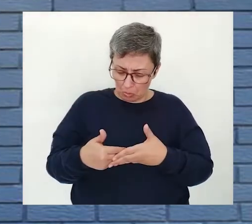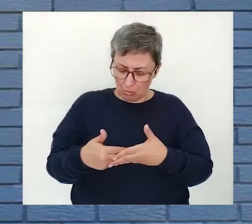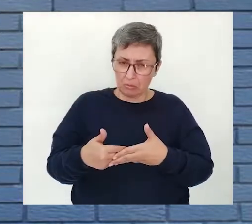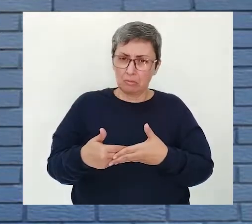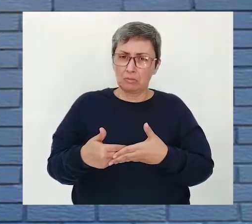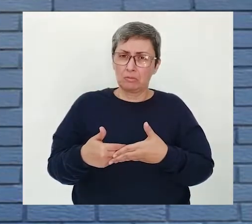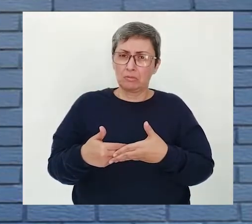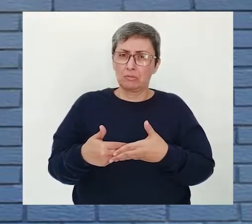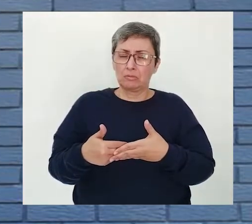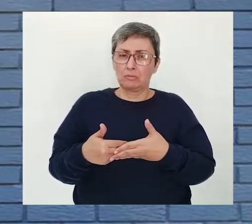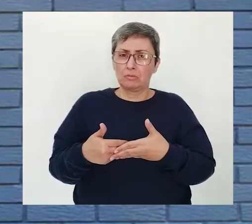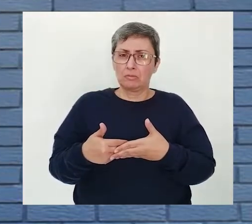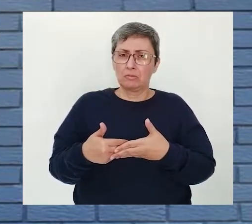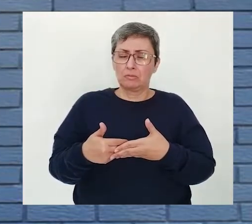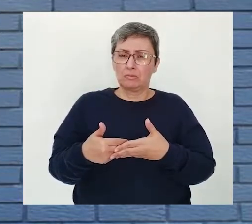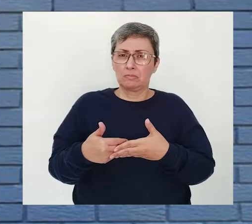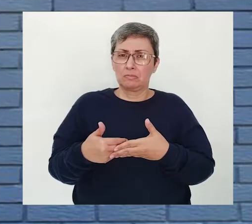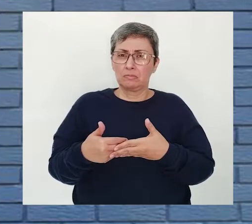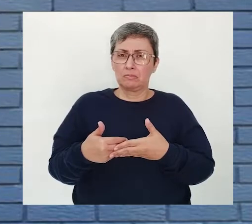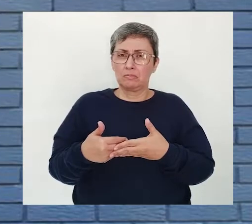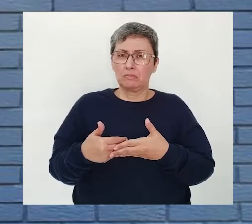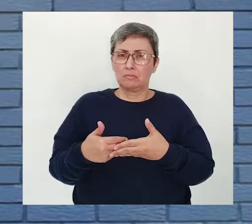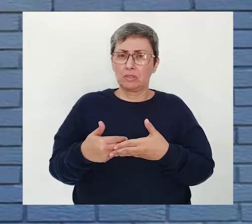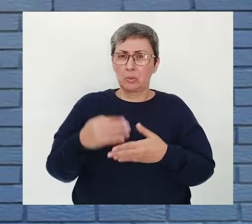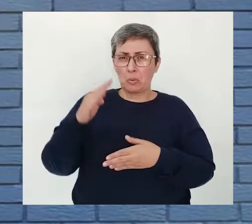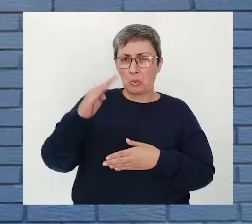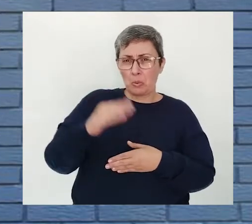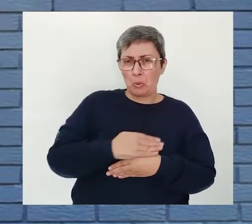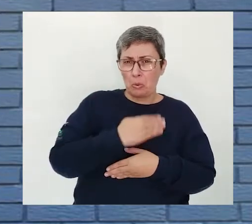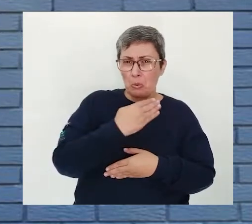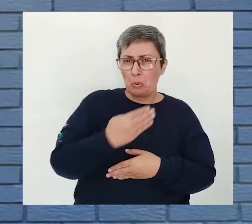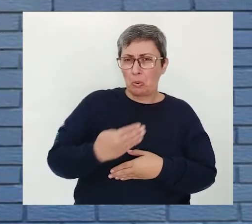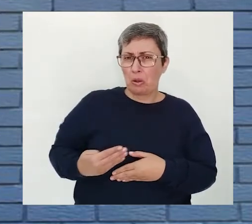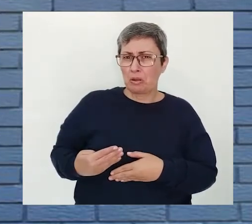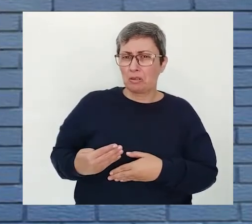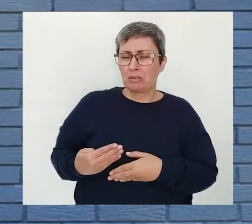Ser cancelada